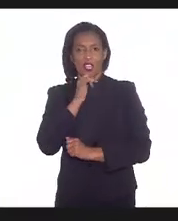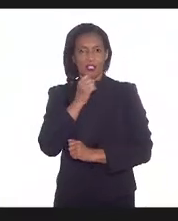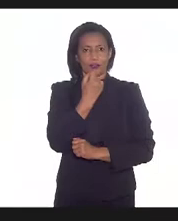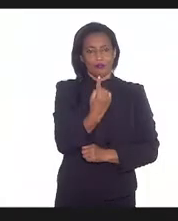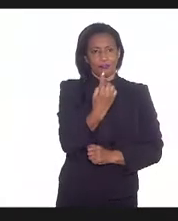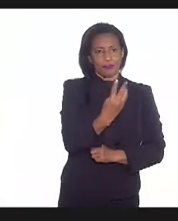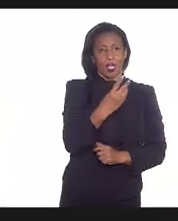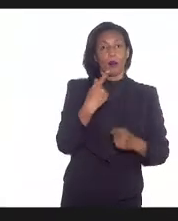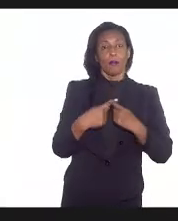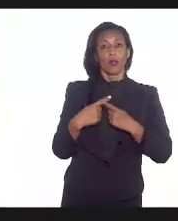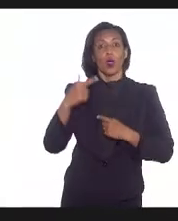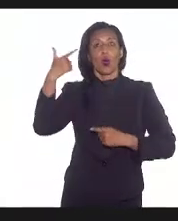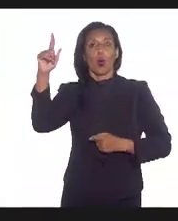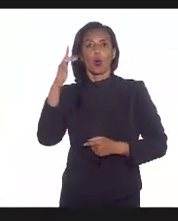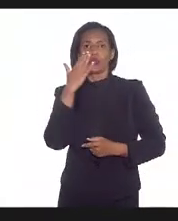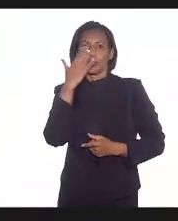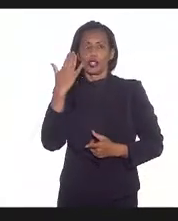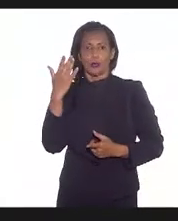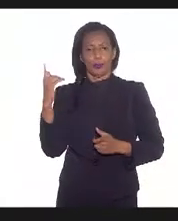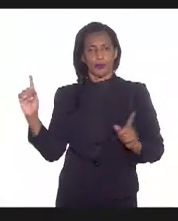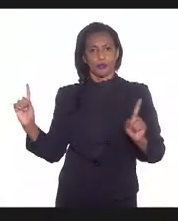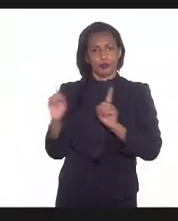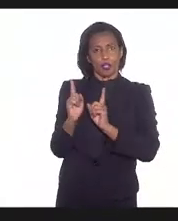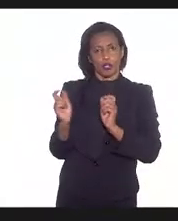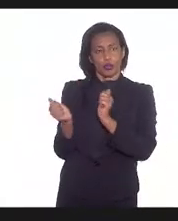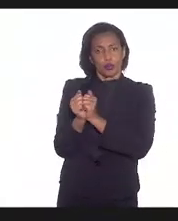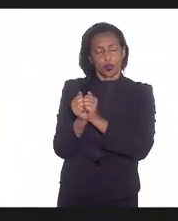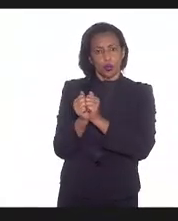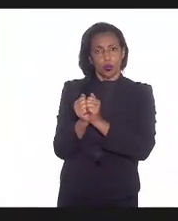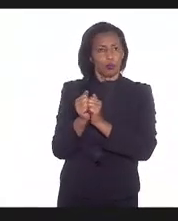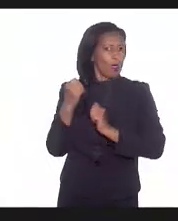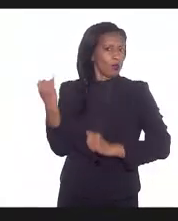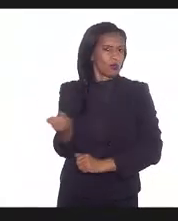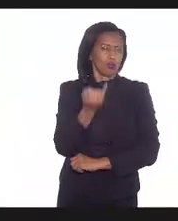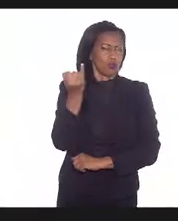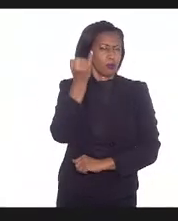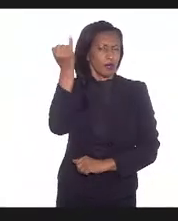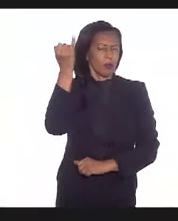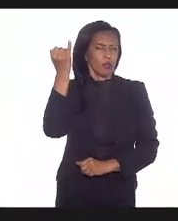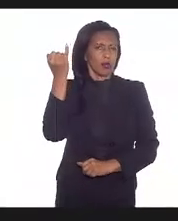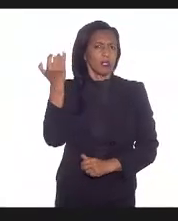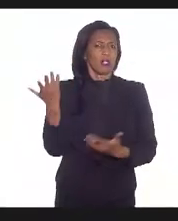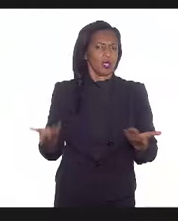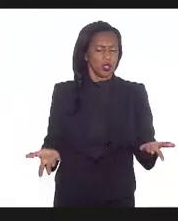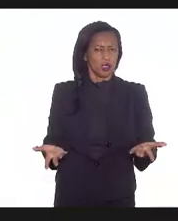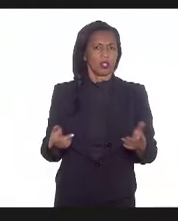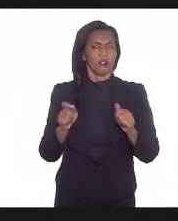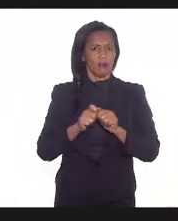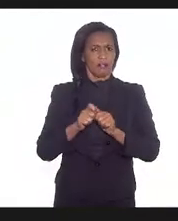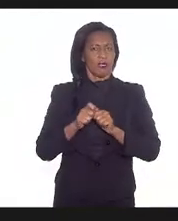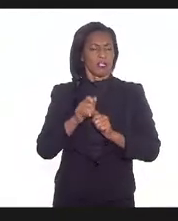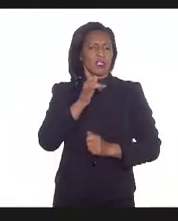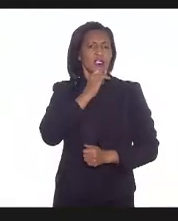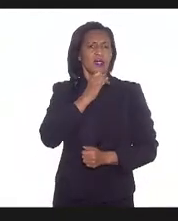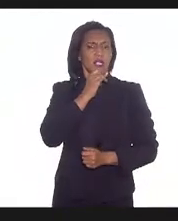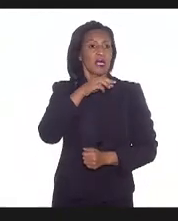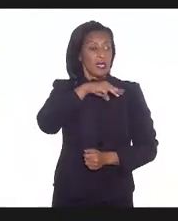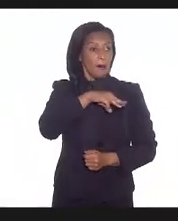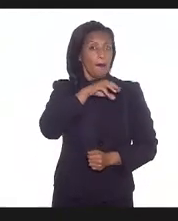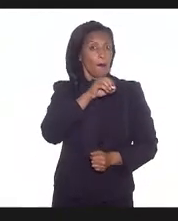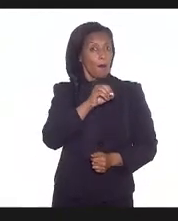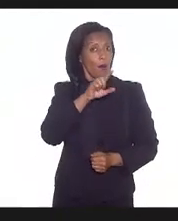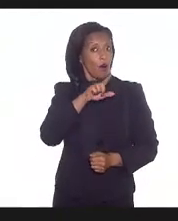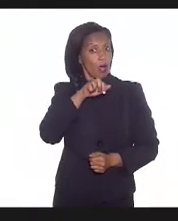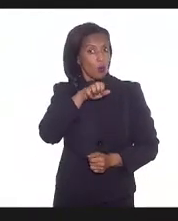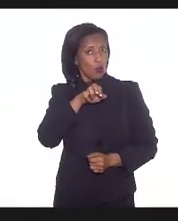com outros times. Então, com relação à testagem, é fundamental que isso seja viabilizado e que seja molecular, porque